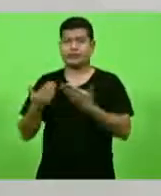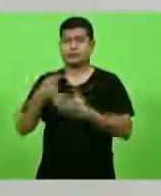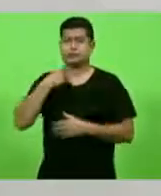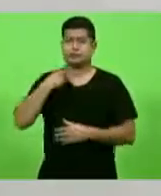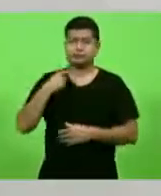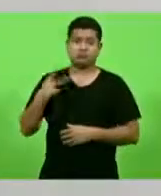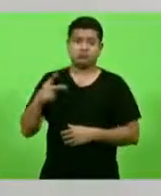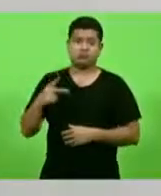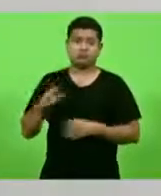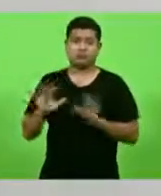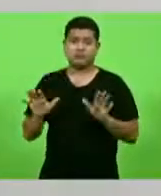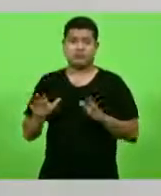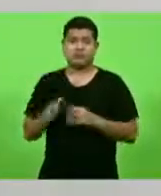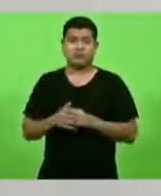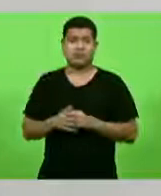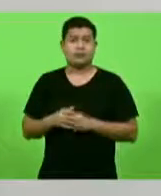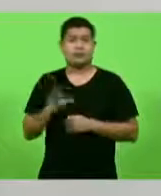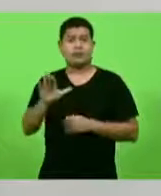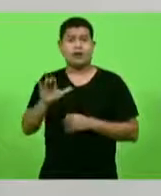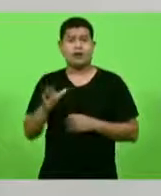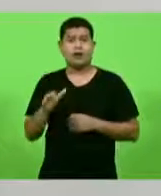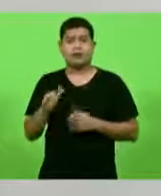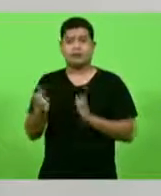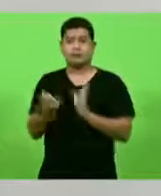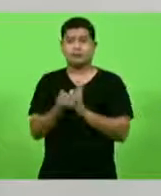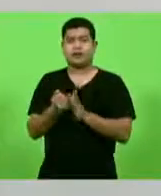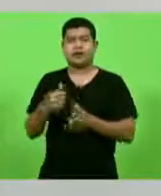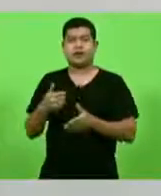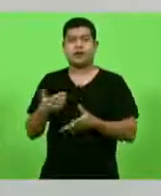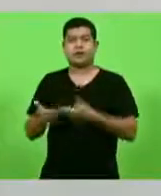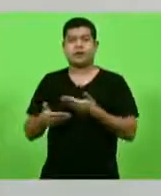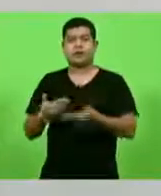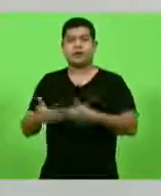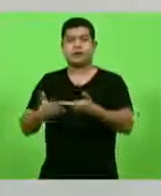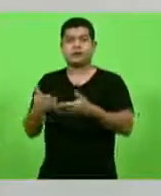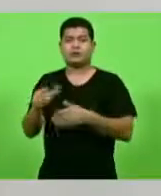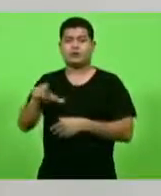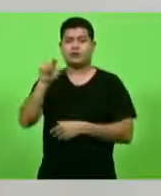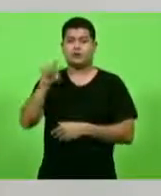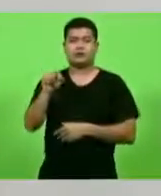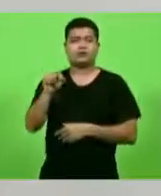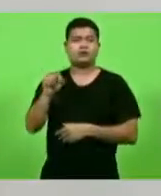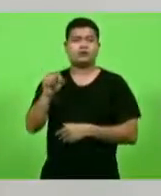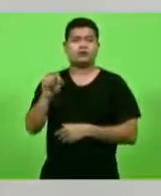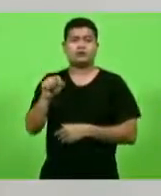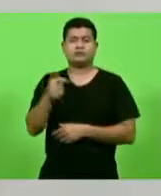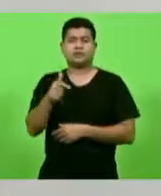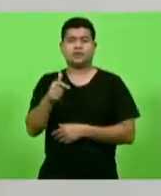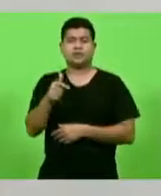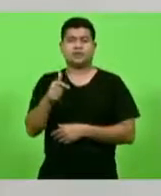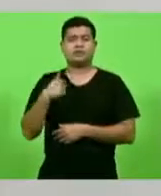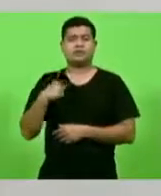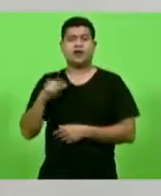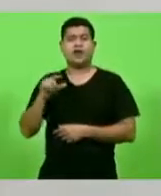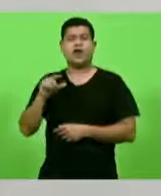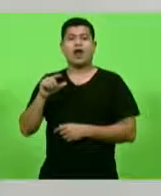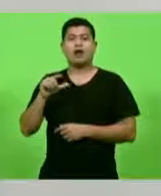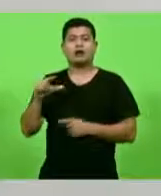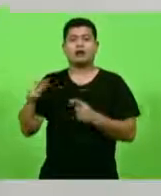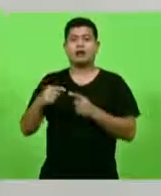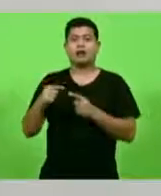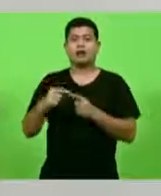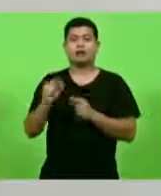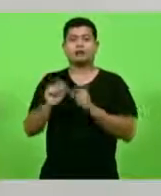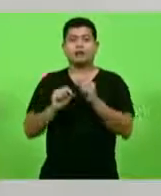teriam que credenciar, mas não, teve processo seletivo, teve escolha, isso é licitação. Então, é uma falsa, é um falso